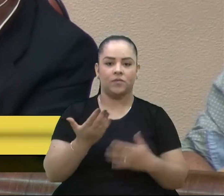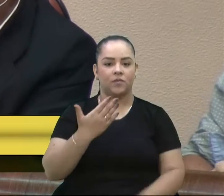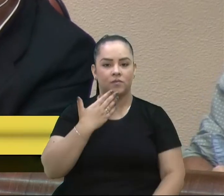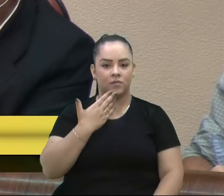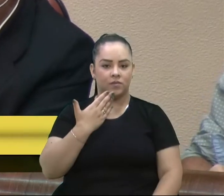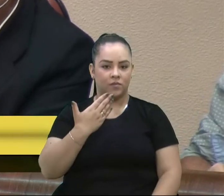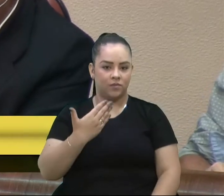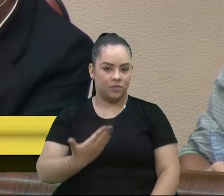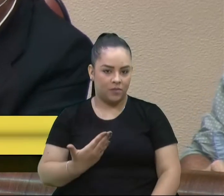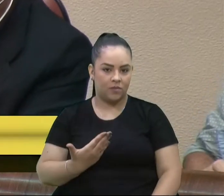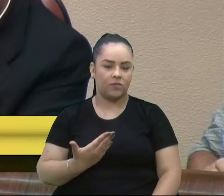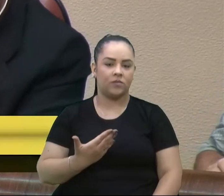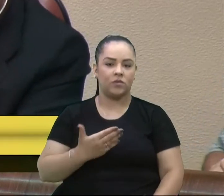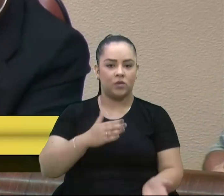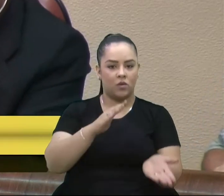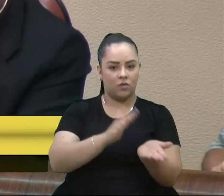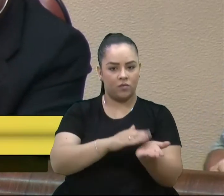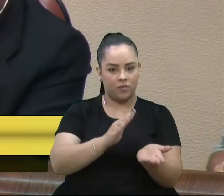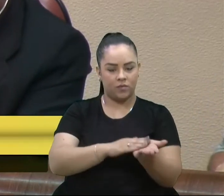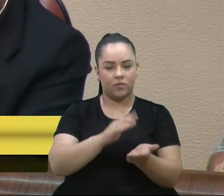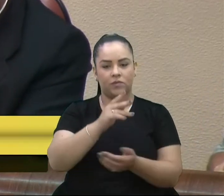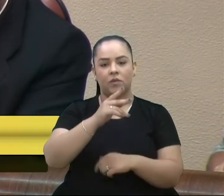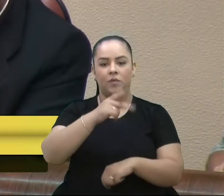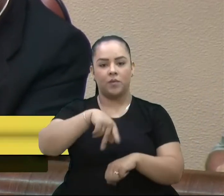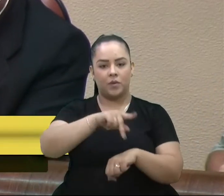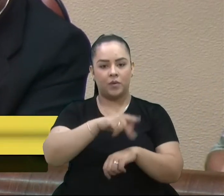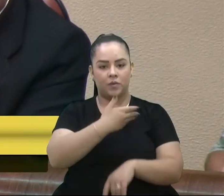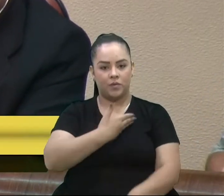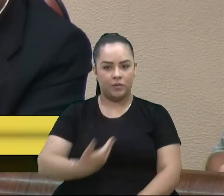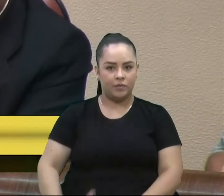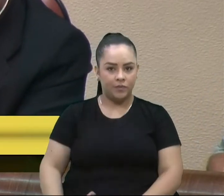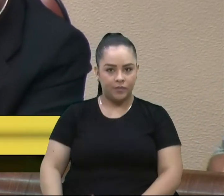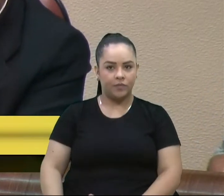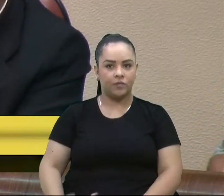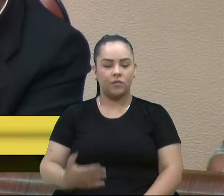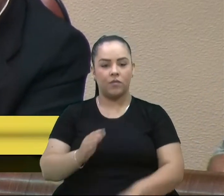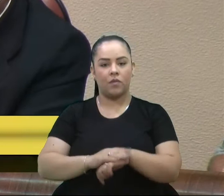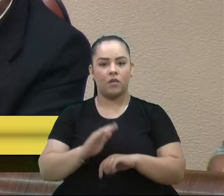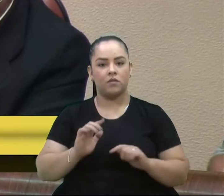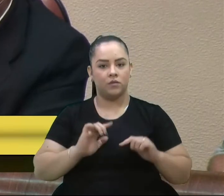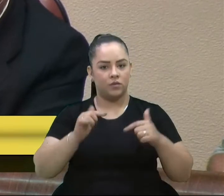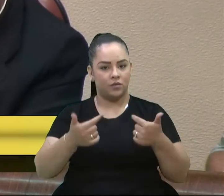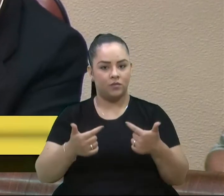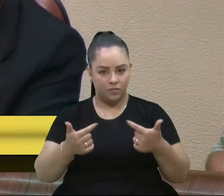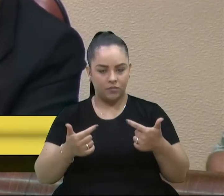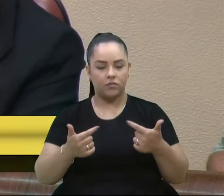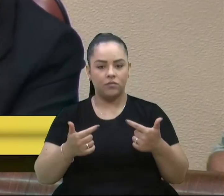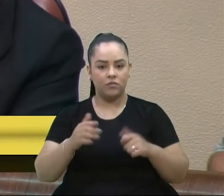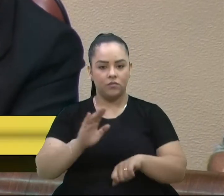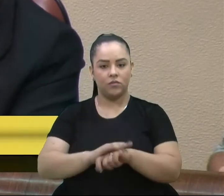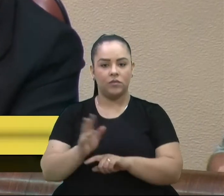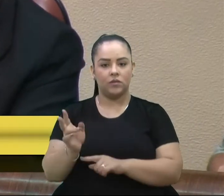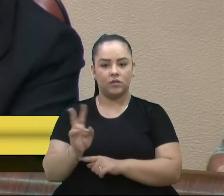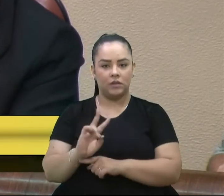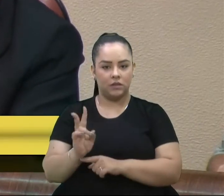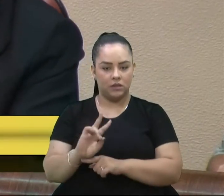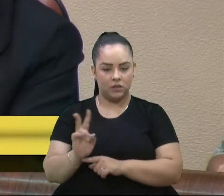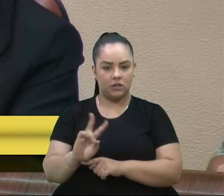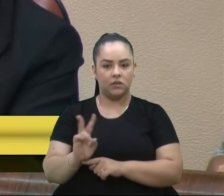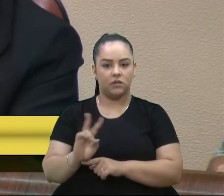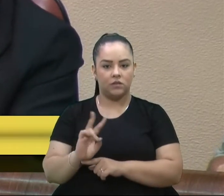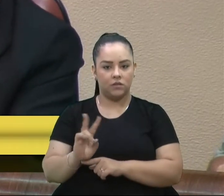país, do governo, mais atuação, mais fiscalização para